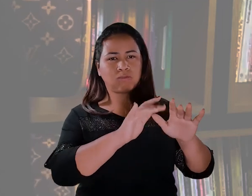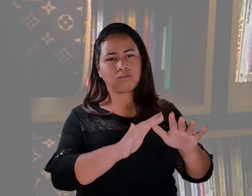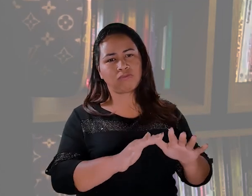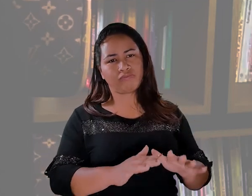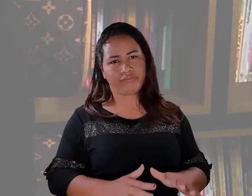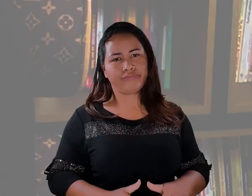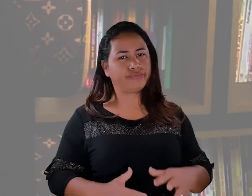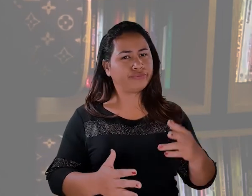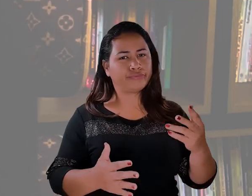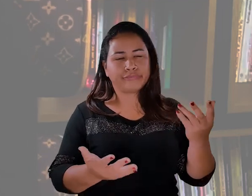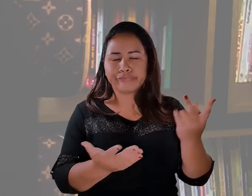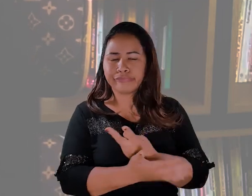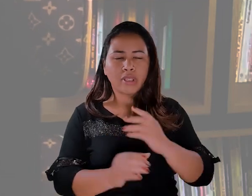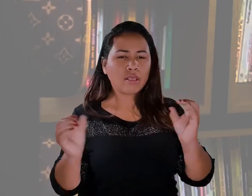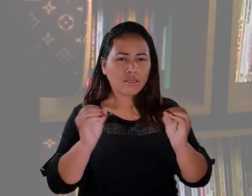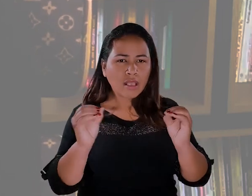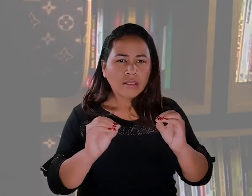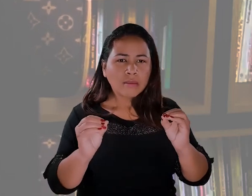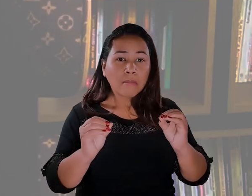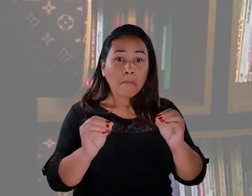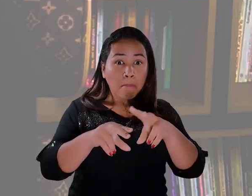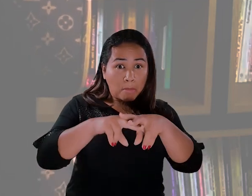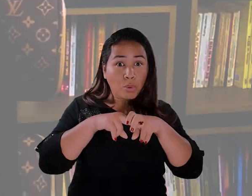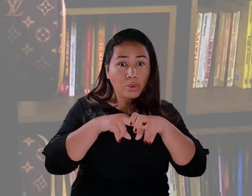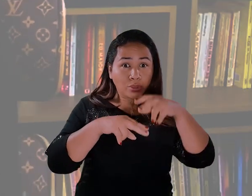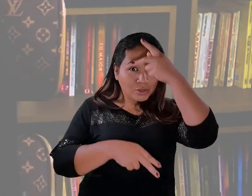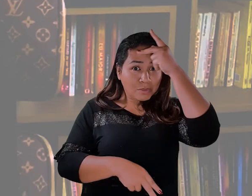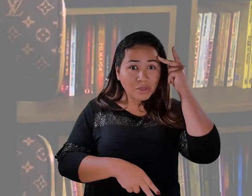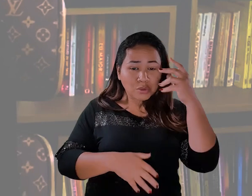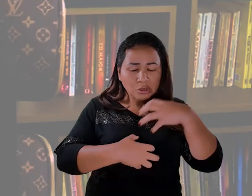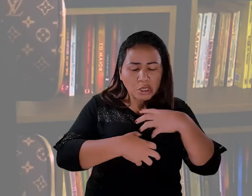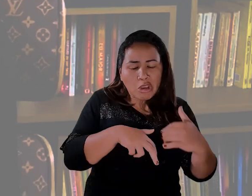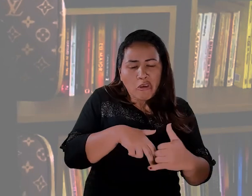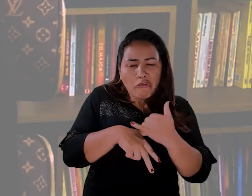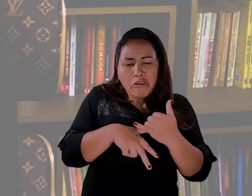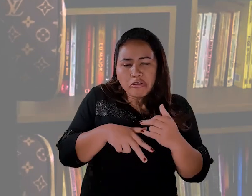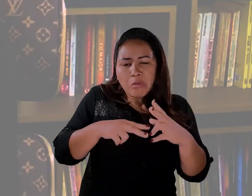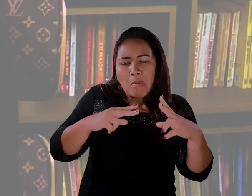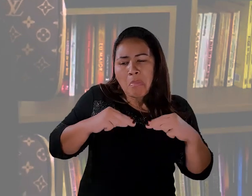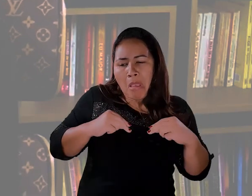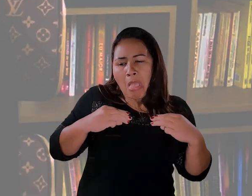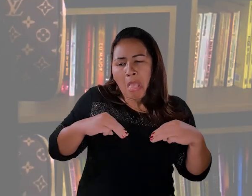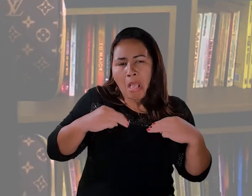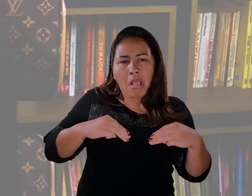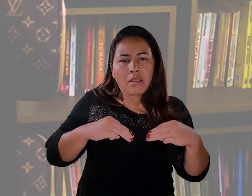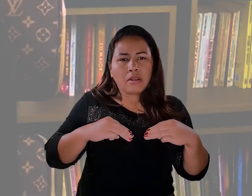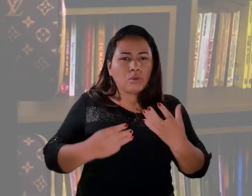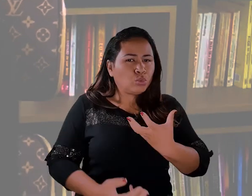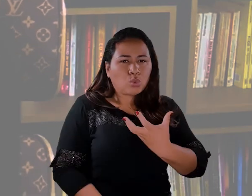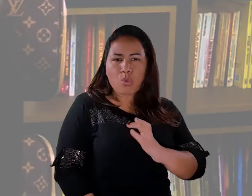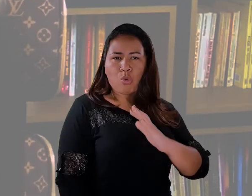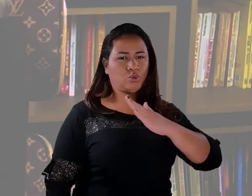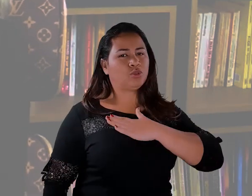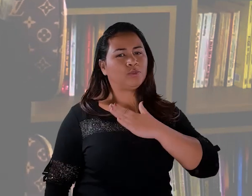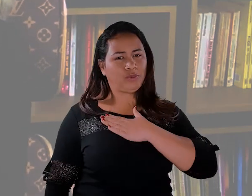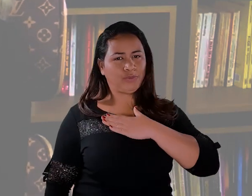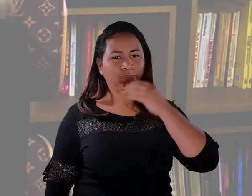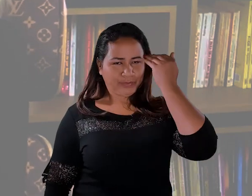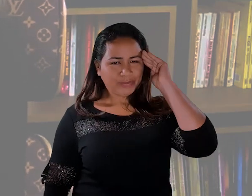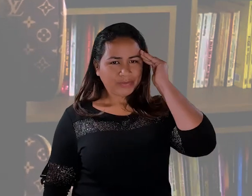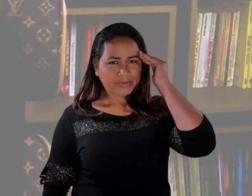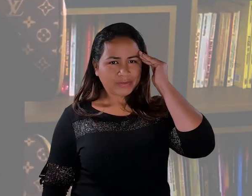A não ser as vítimas que são preparadas para o salto quântico. Se você é vítima e você chegou aqui e você consegue